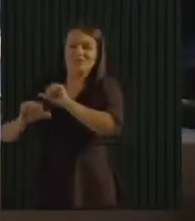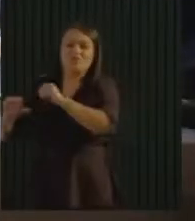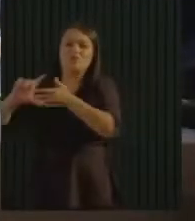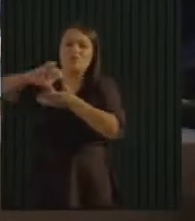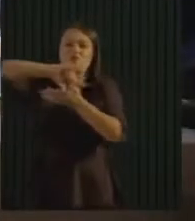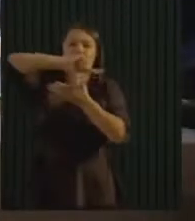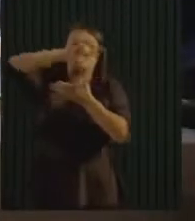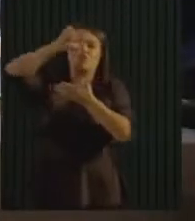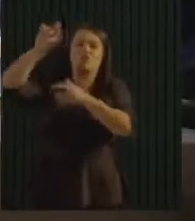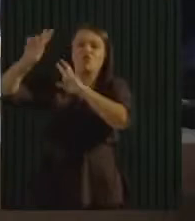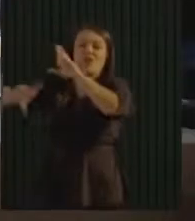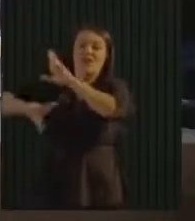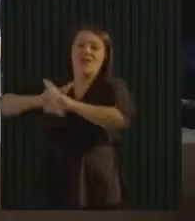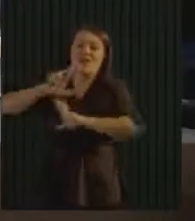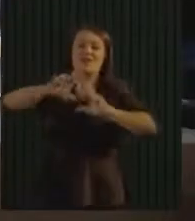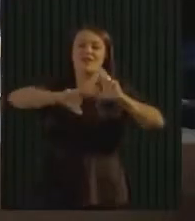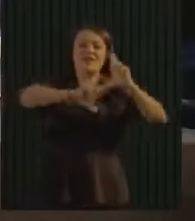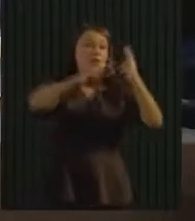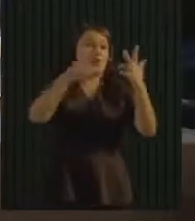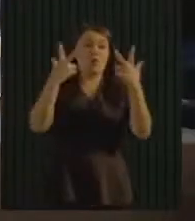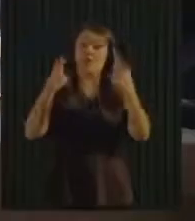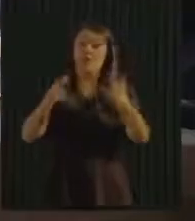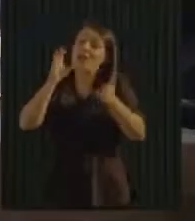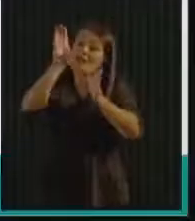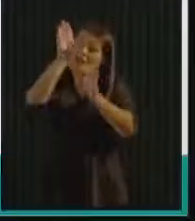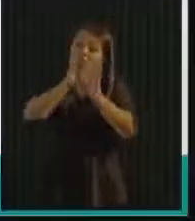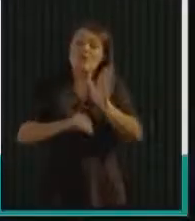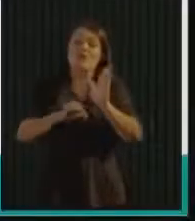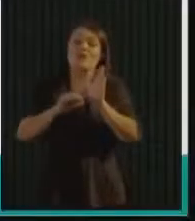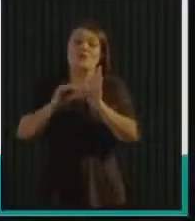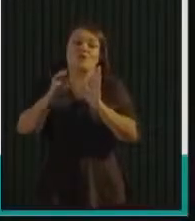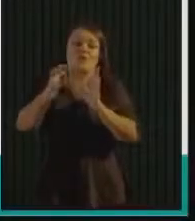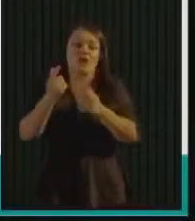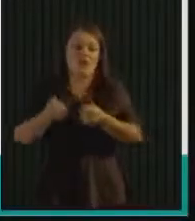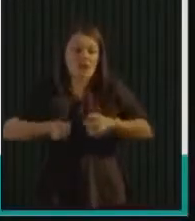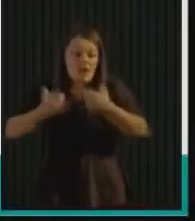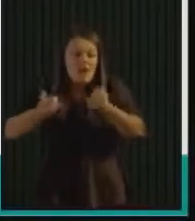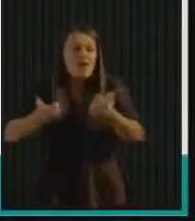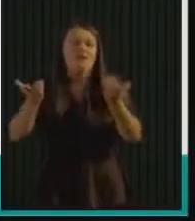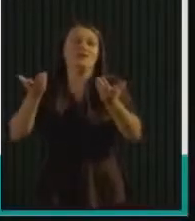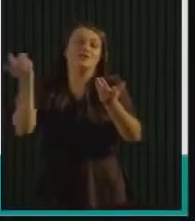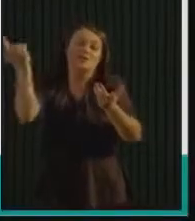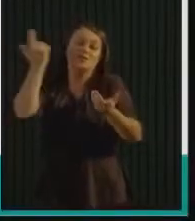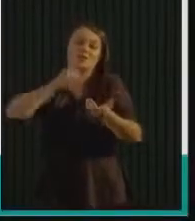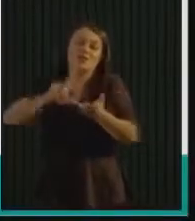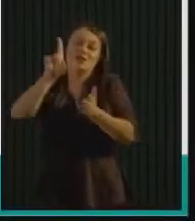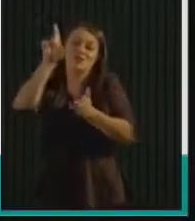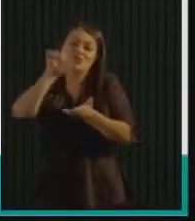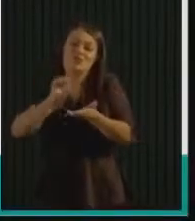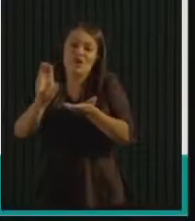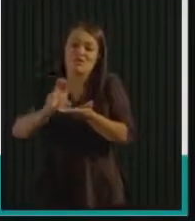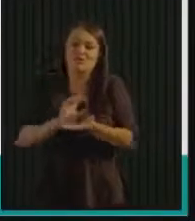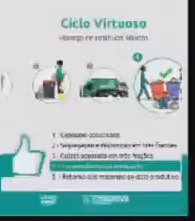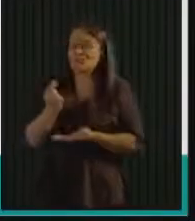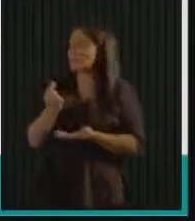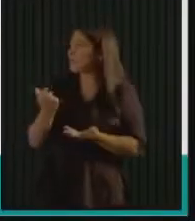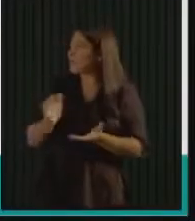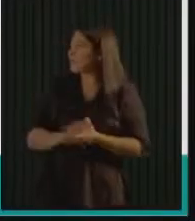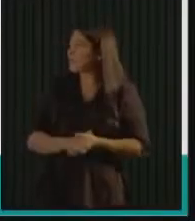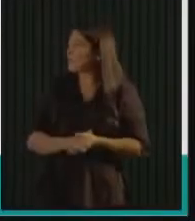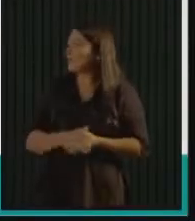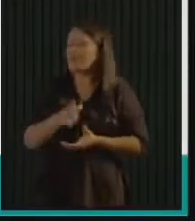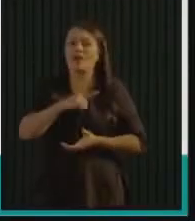apresentou para vocês. A coleta fica viabilizada em ser separada nessas três frações. Com isso, o trabalho tanto dos